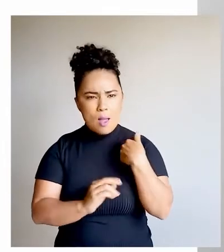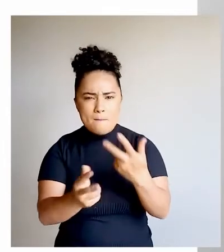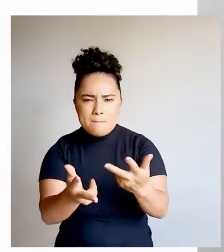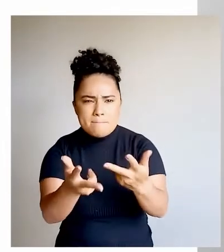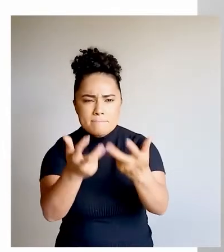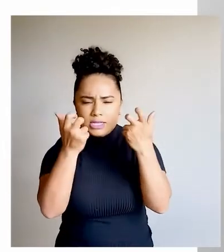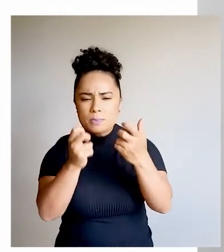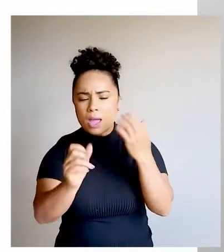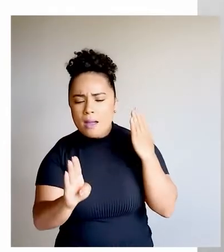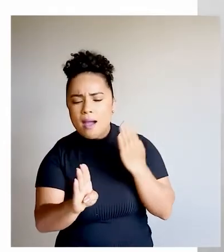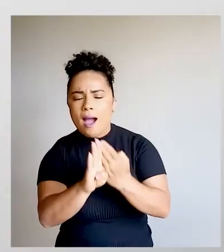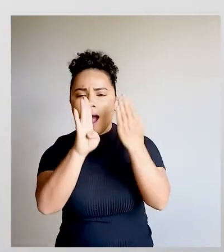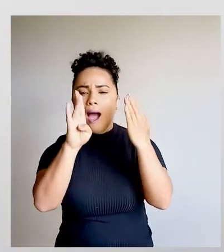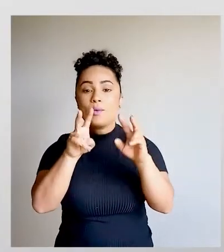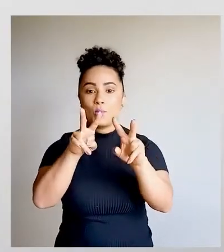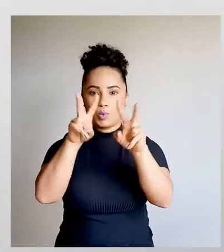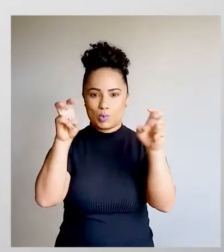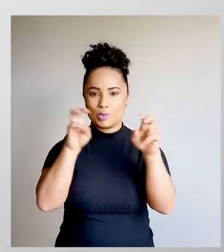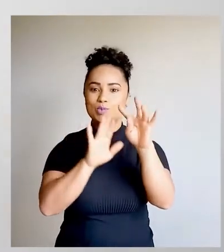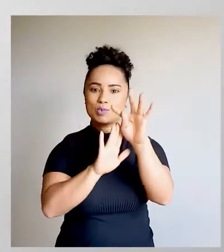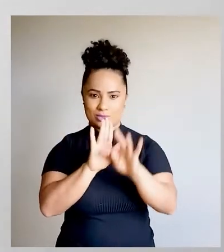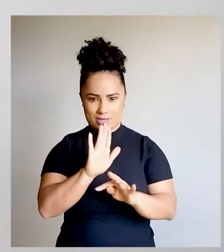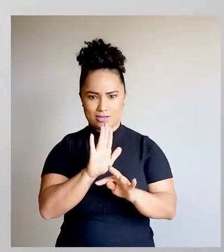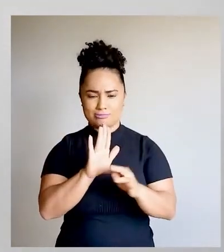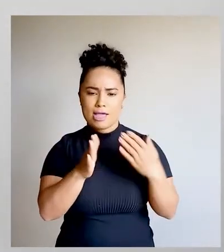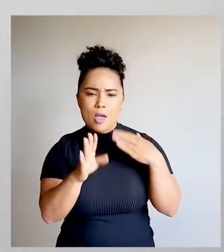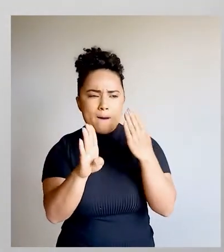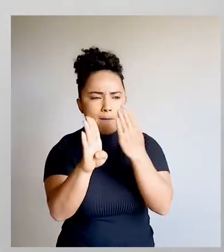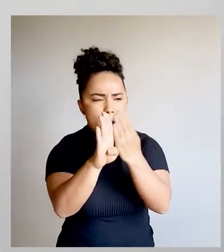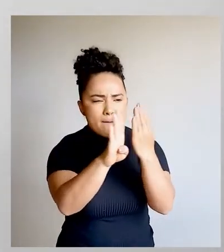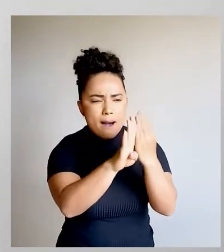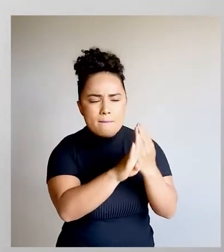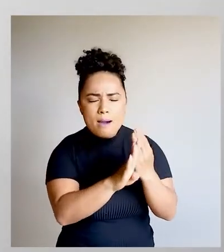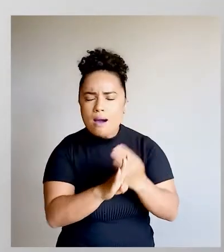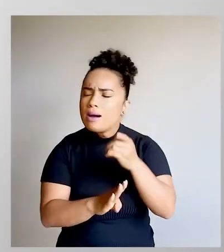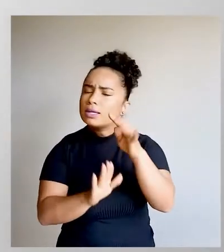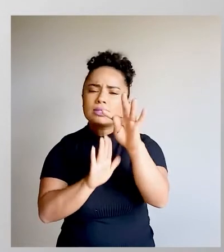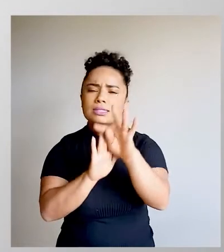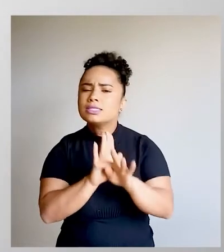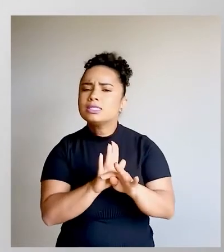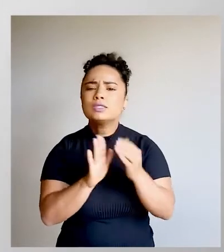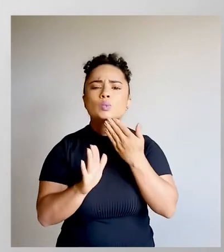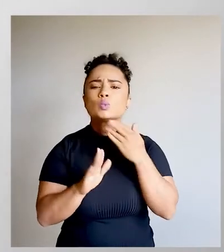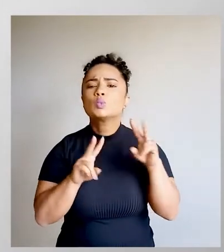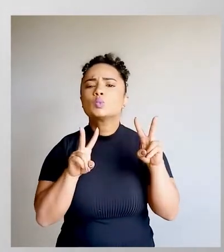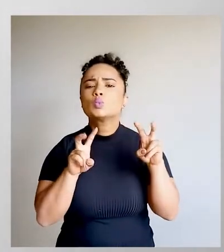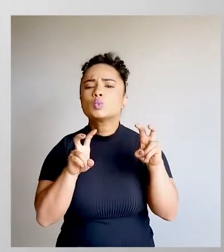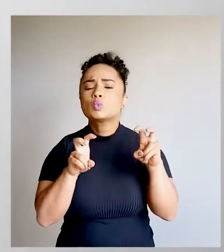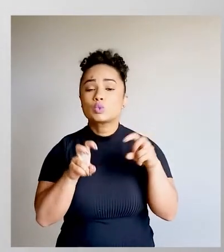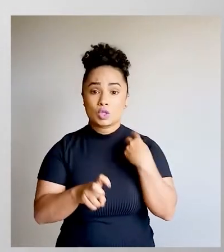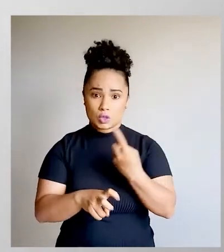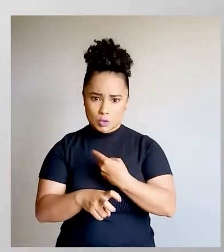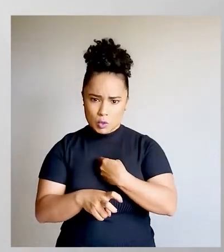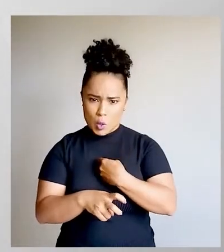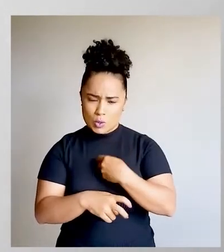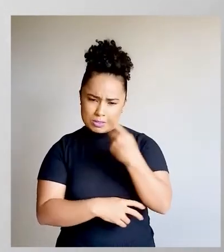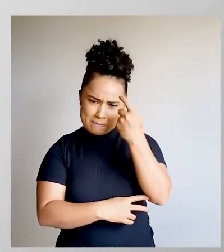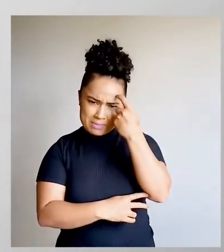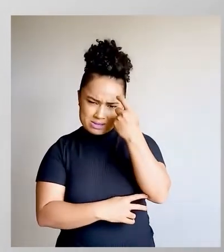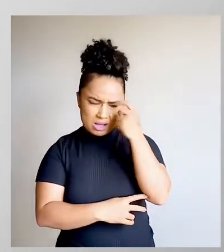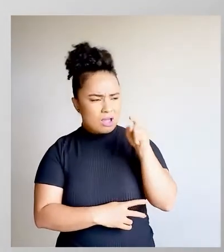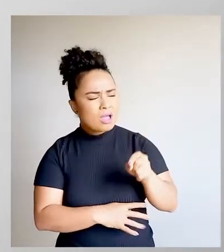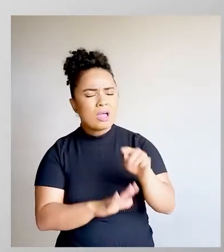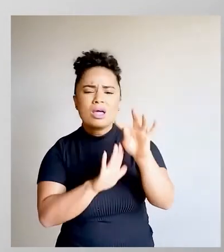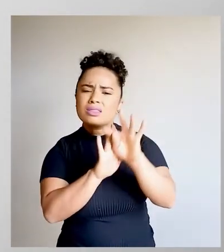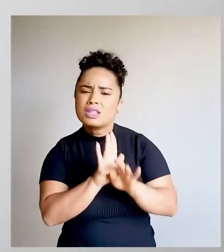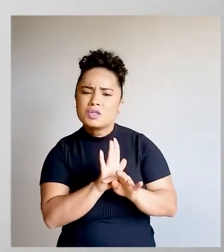texto. O que é isso? Reconhecer qual é o assunto que está falando sobre esse texto. Nós vamos nos perguntar o que é mesmo que